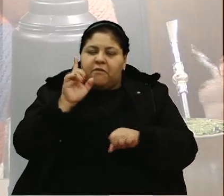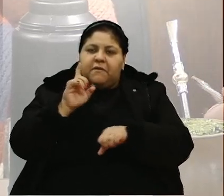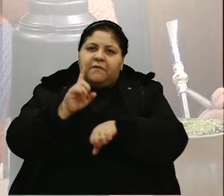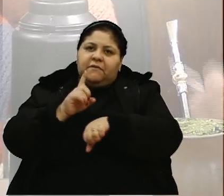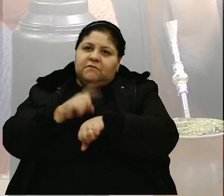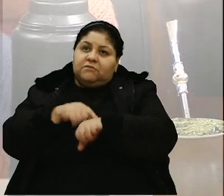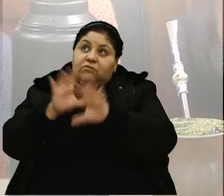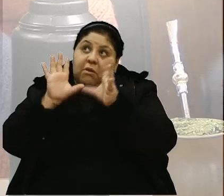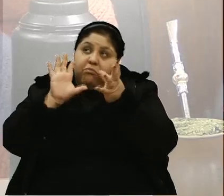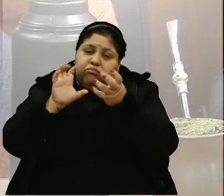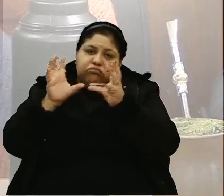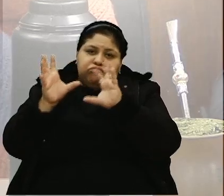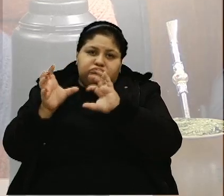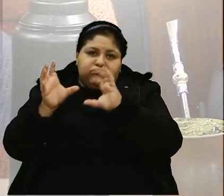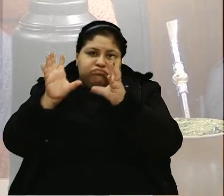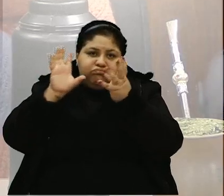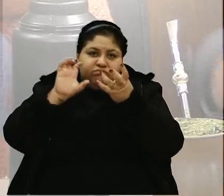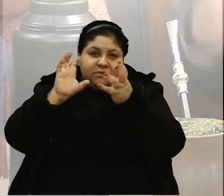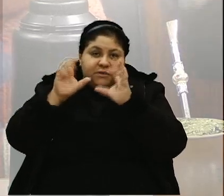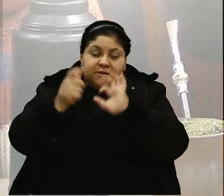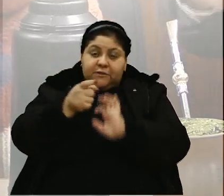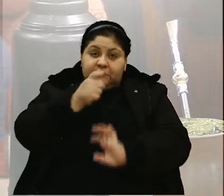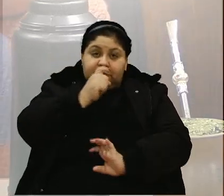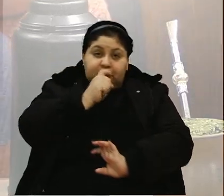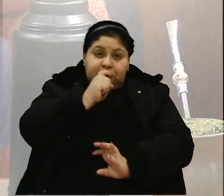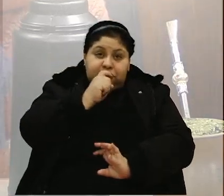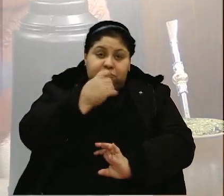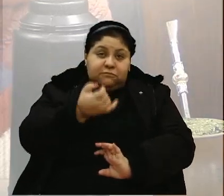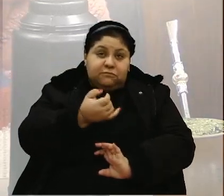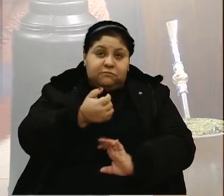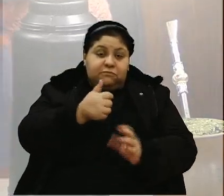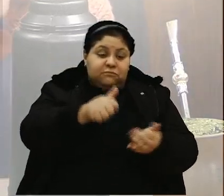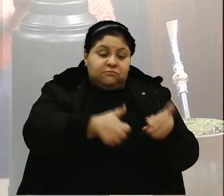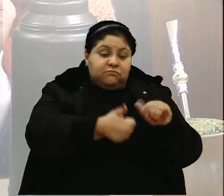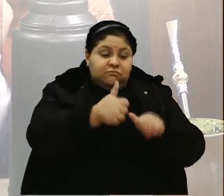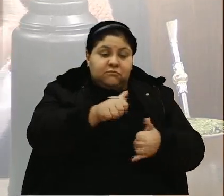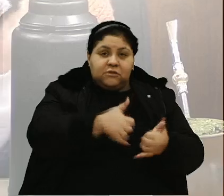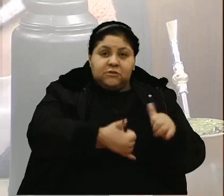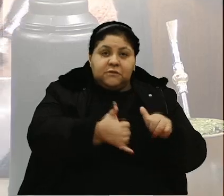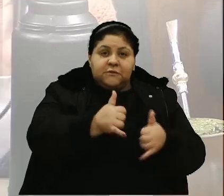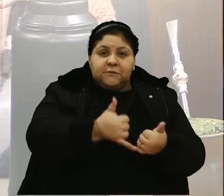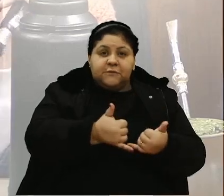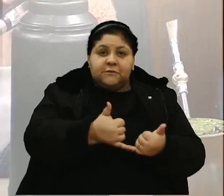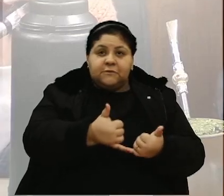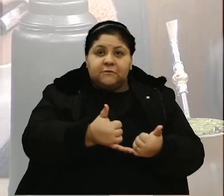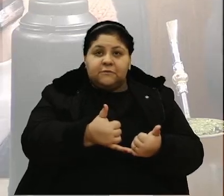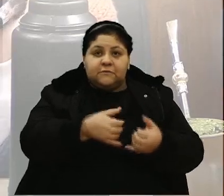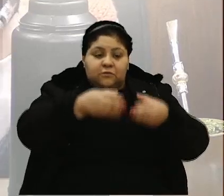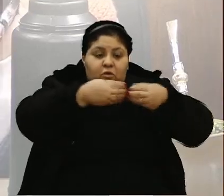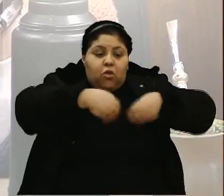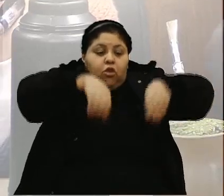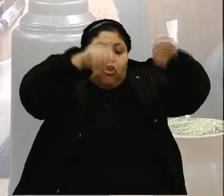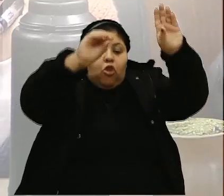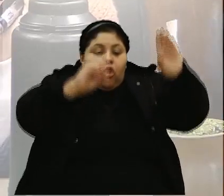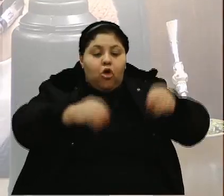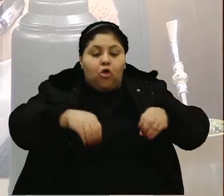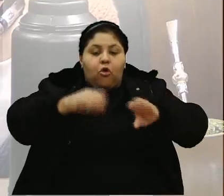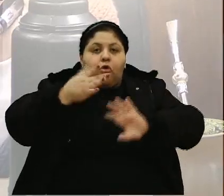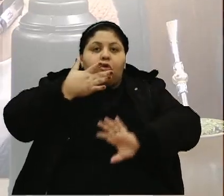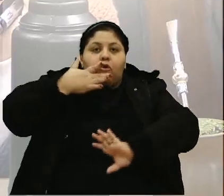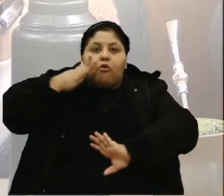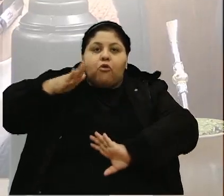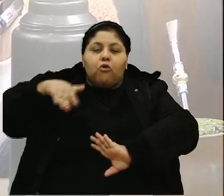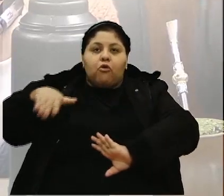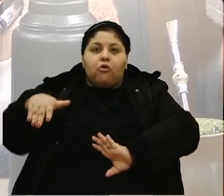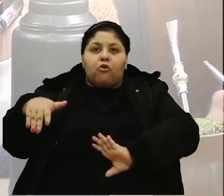clima como esse, de zero graus, é um ambulatório que bota um lençol na frente pras crianças e pros